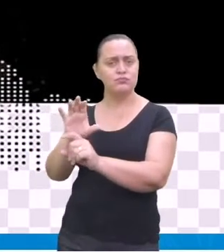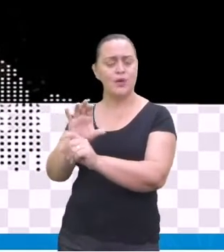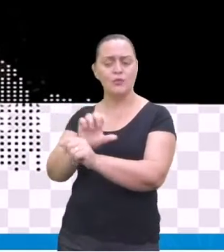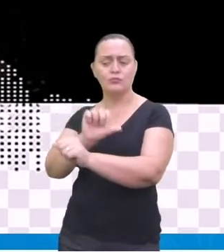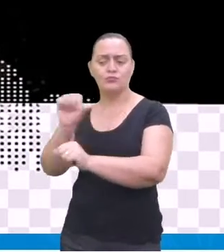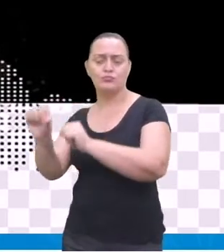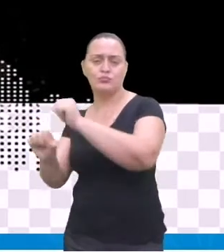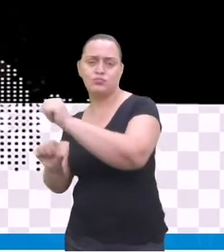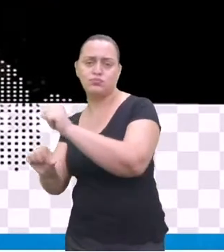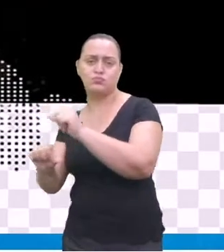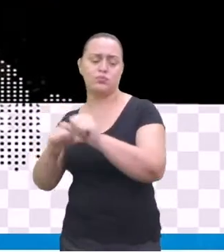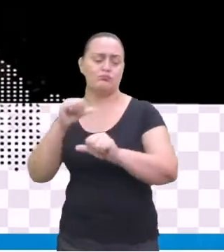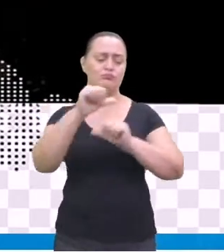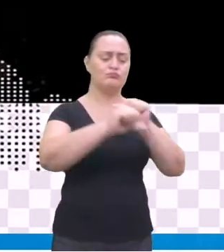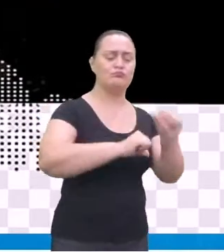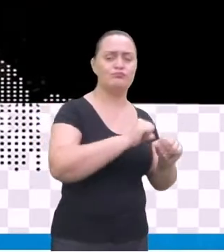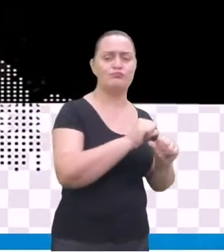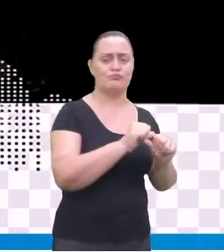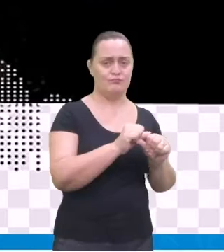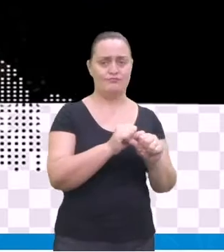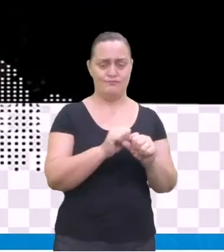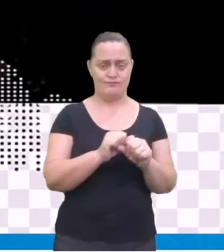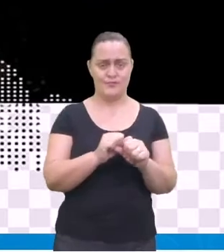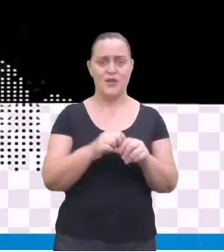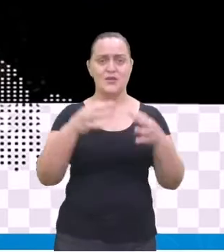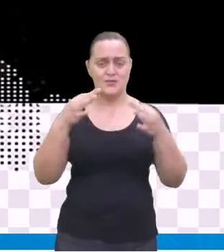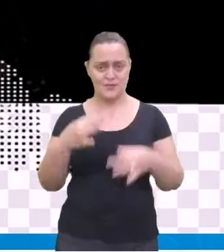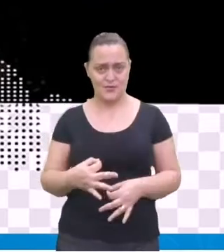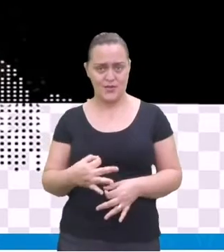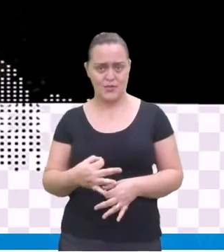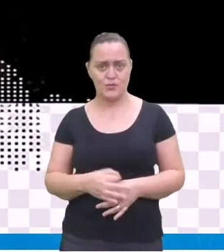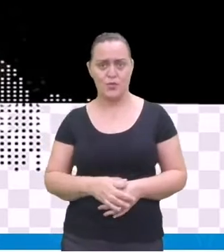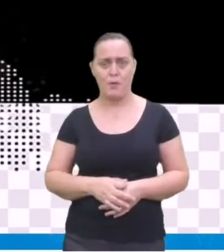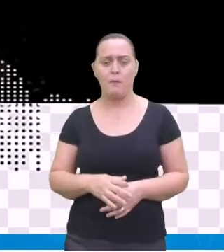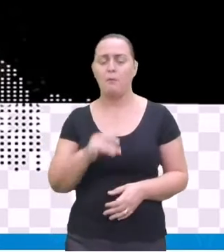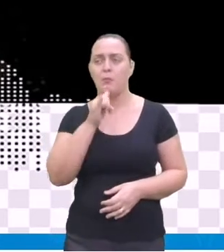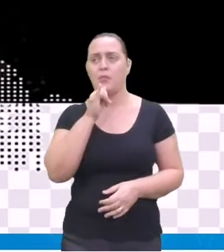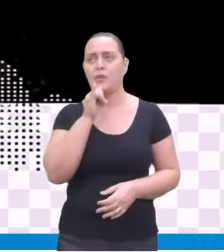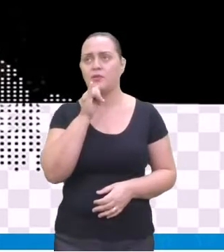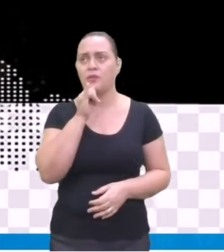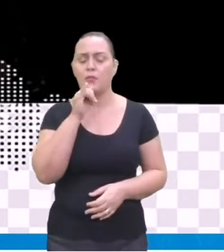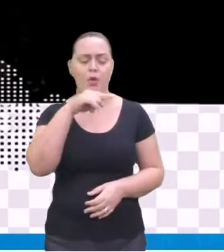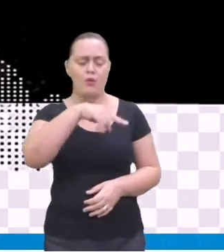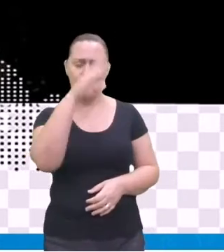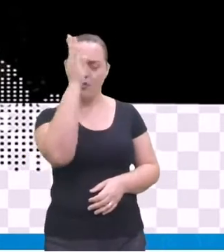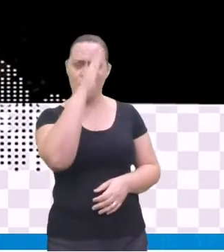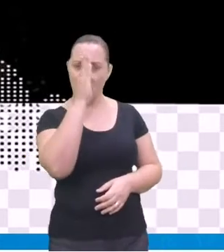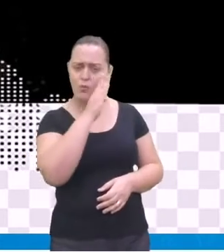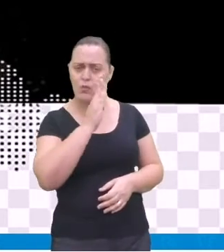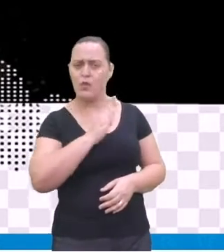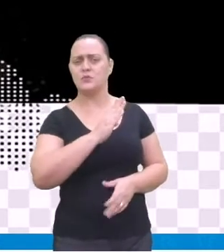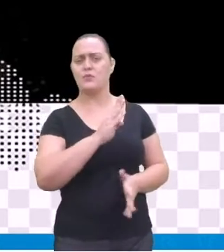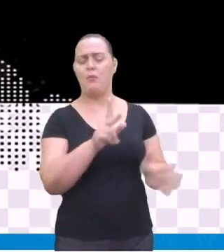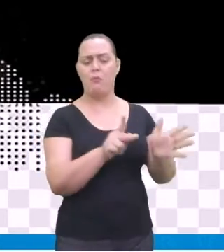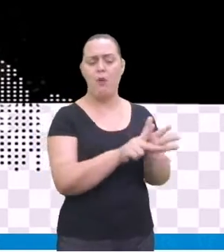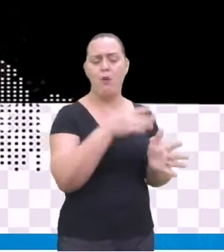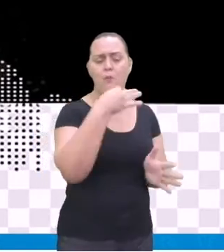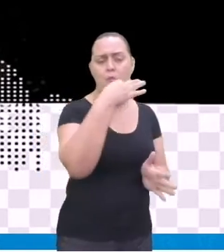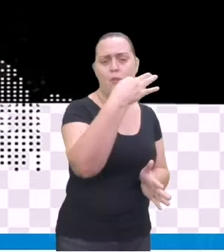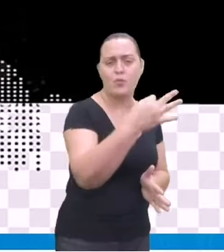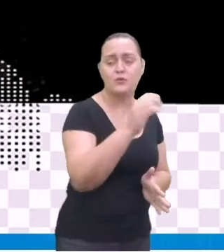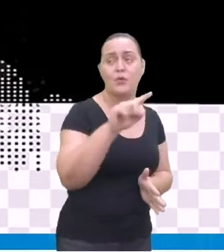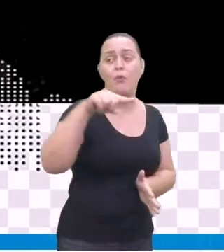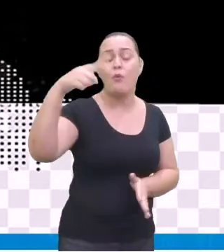ela não é composta originalmente só pelas suas características. Elas recebem influências de outros países,